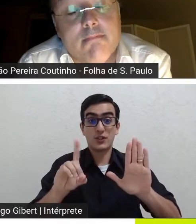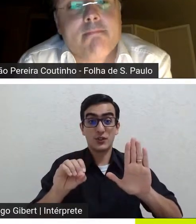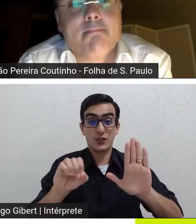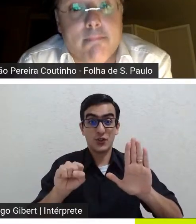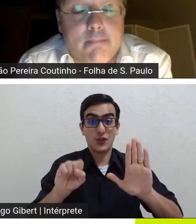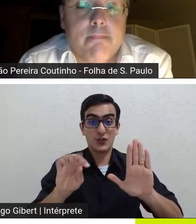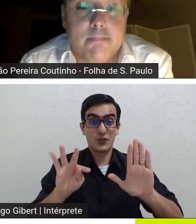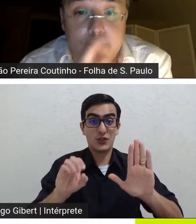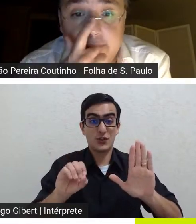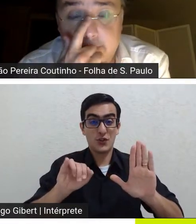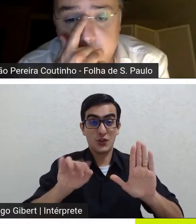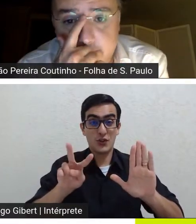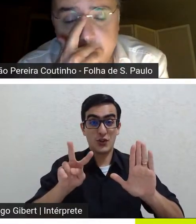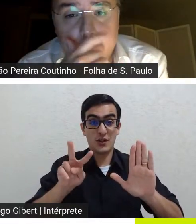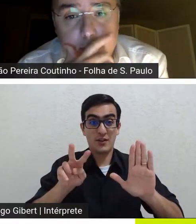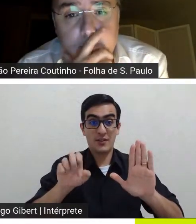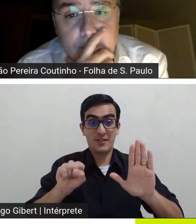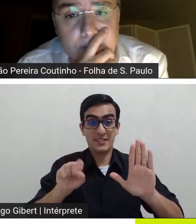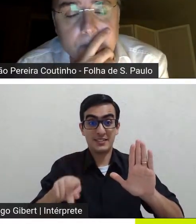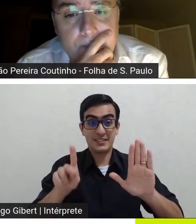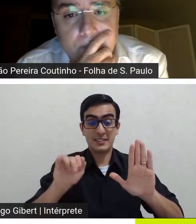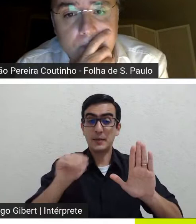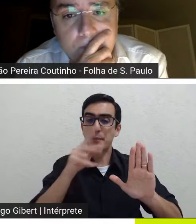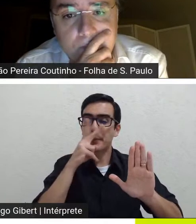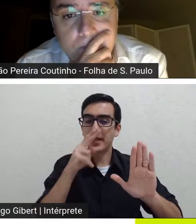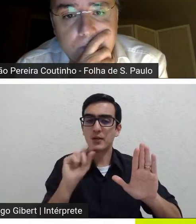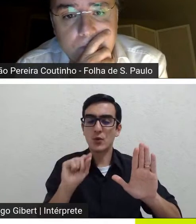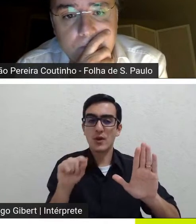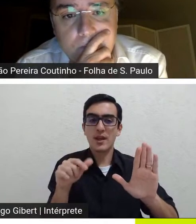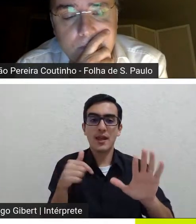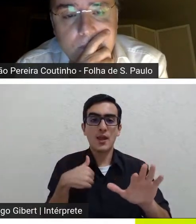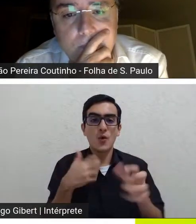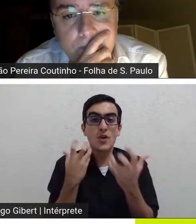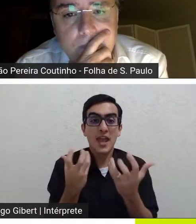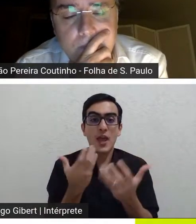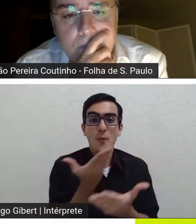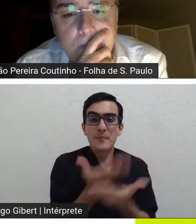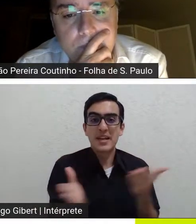e é o sujeito que precisa perder tudo né